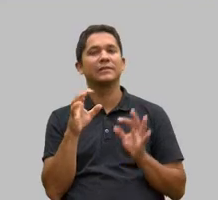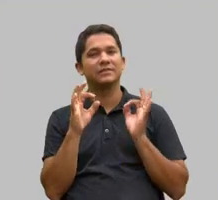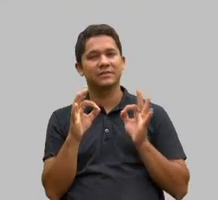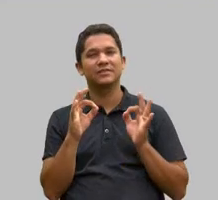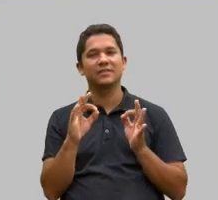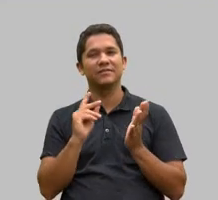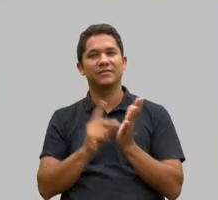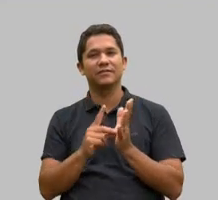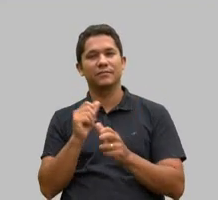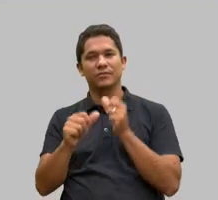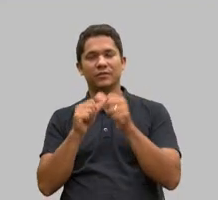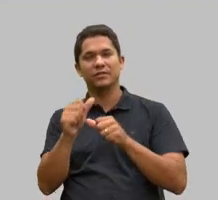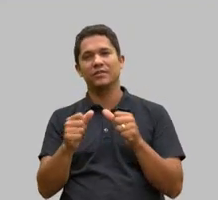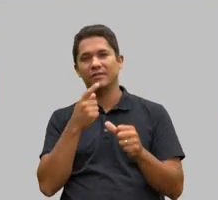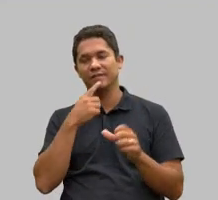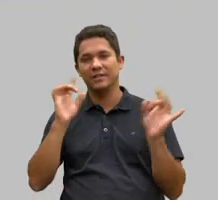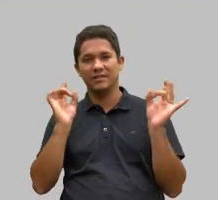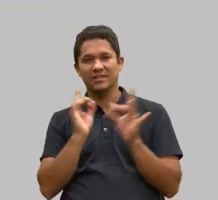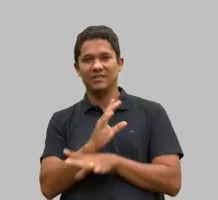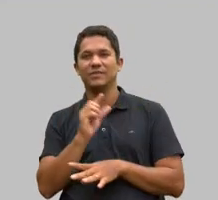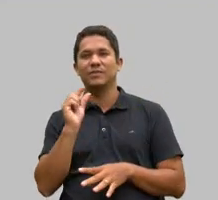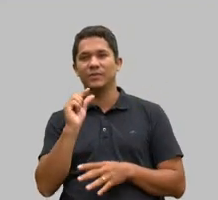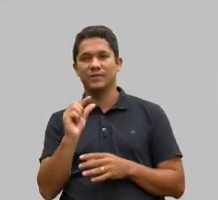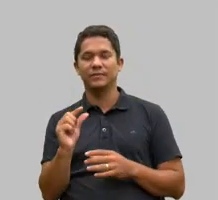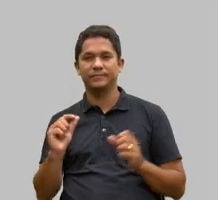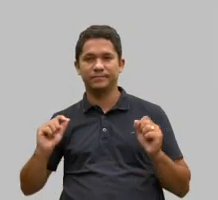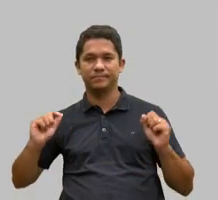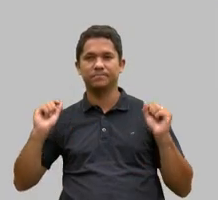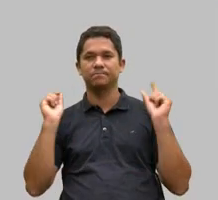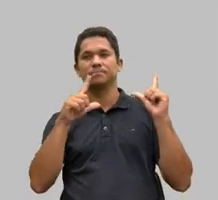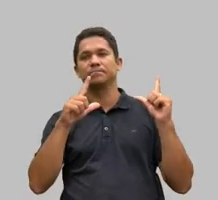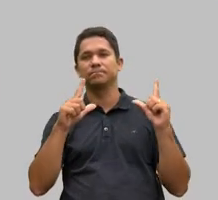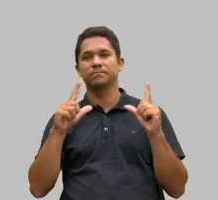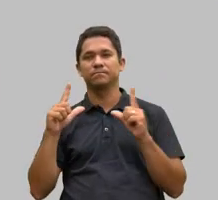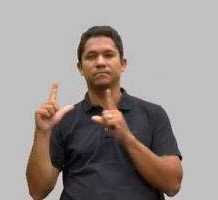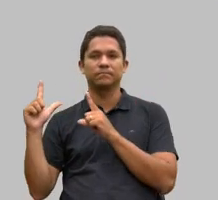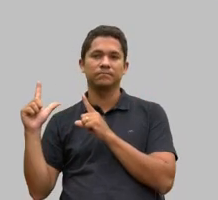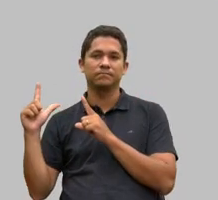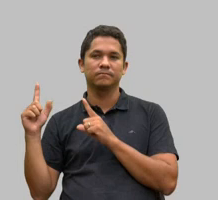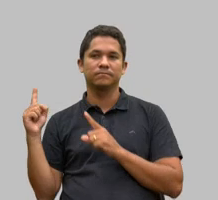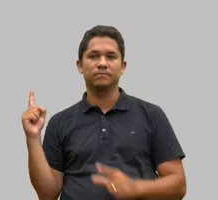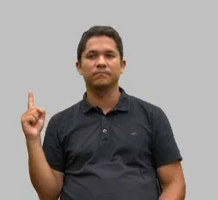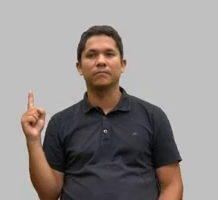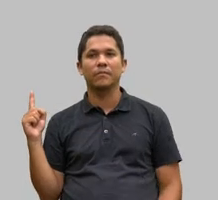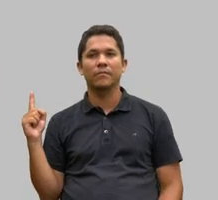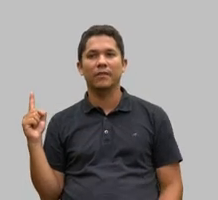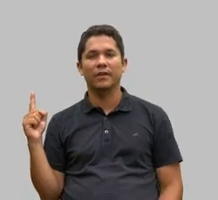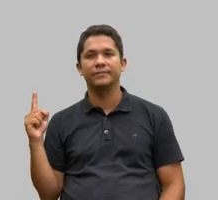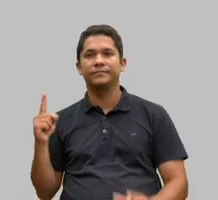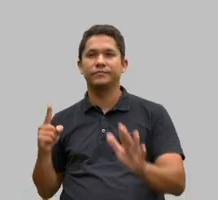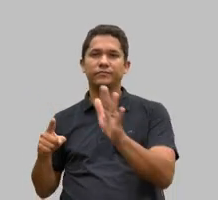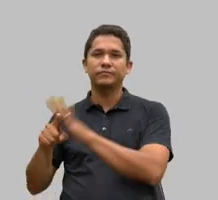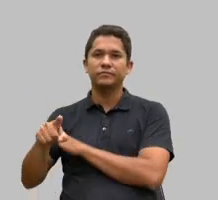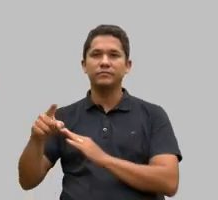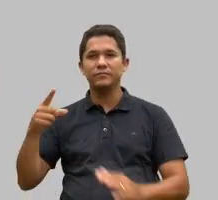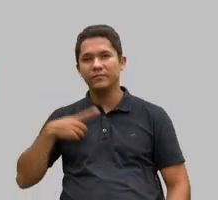agora eu finalizo de verdade com esse último slide, que é perguntar se haverá tempo de